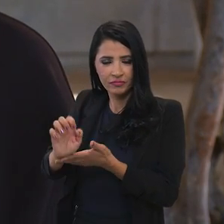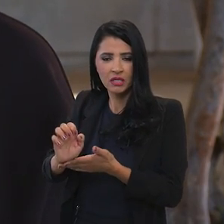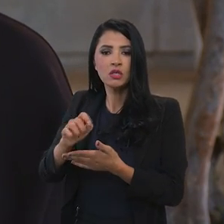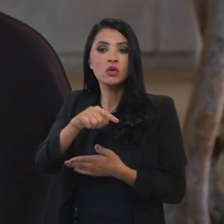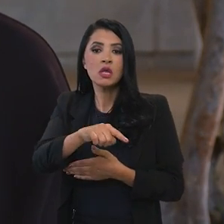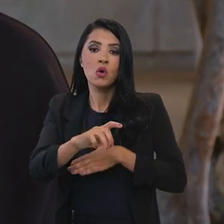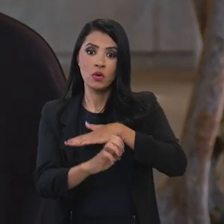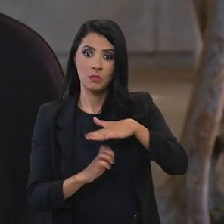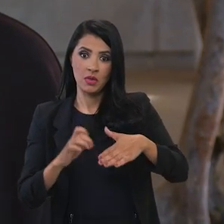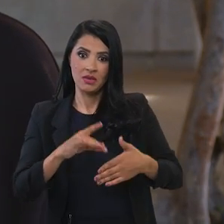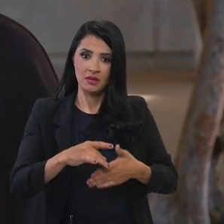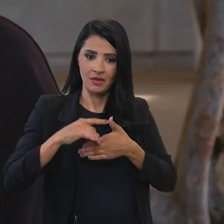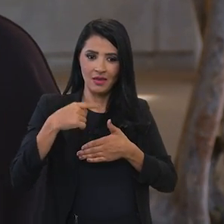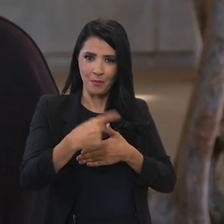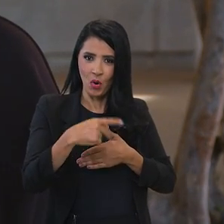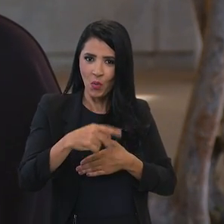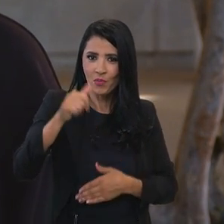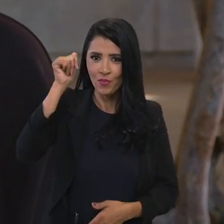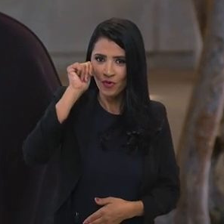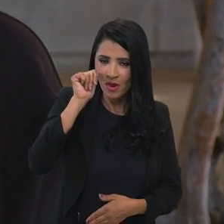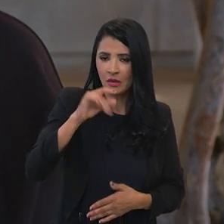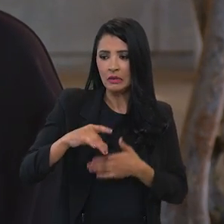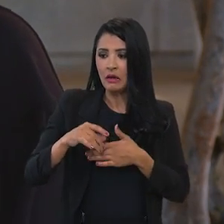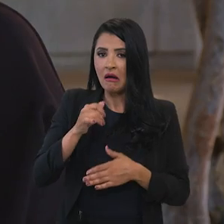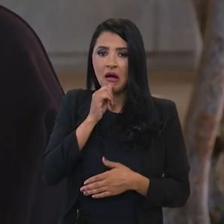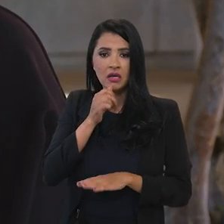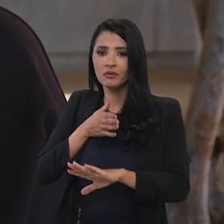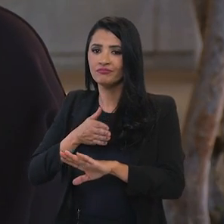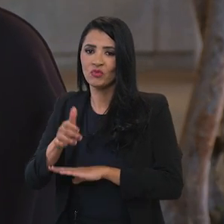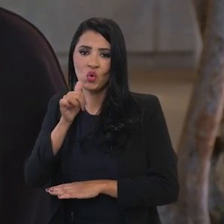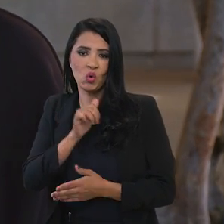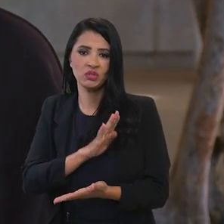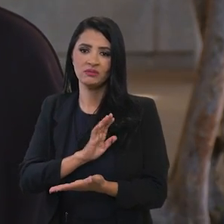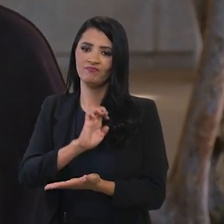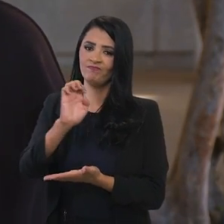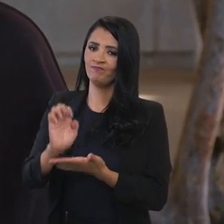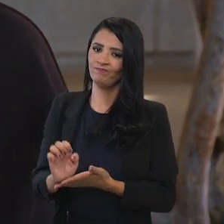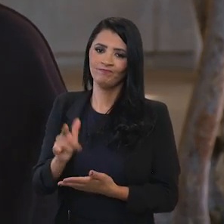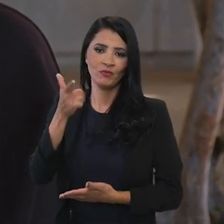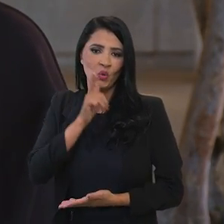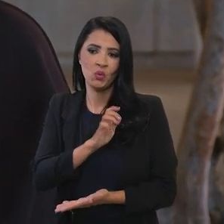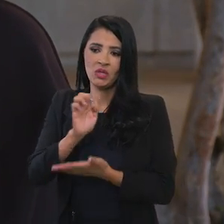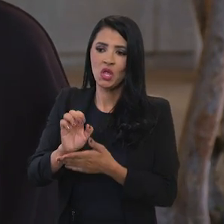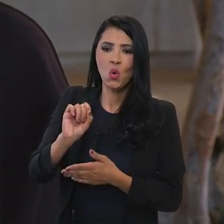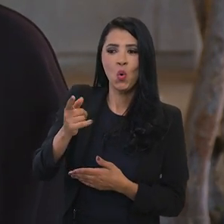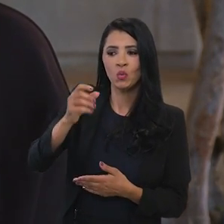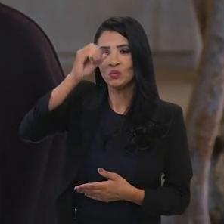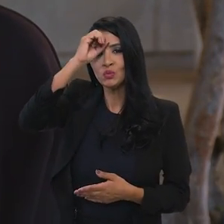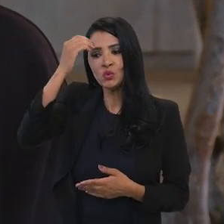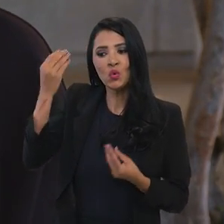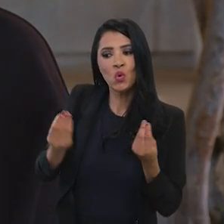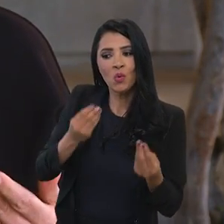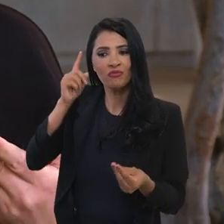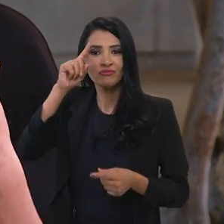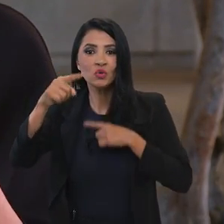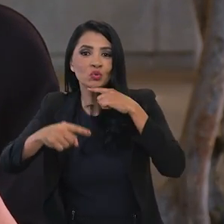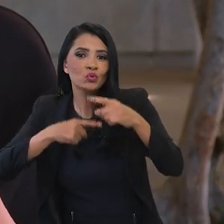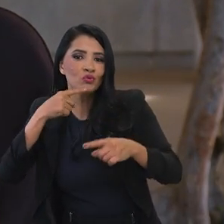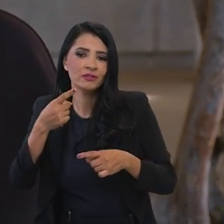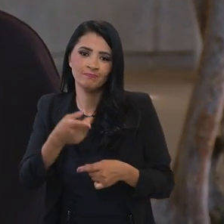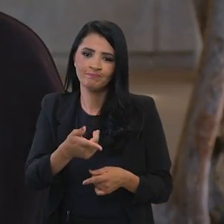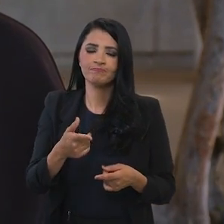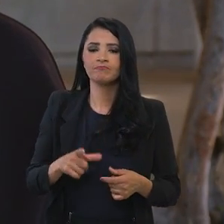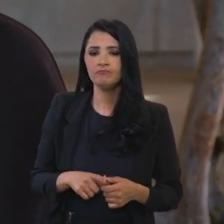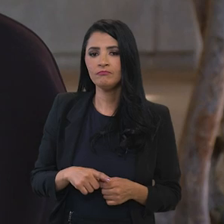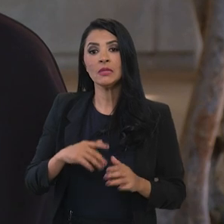lideradas por mulheres que ainda não estão lá que ainda não conseguem exportar ou que ainda não sabem como fazer ou que tem dúvidas etc então esse